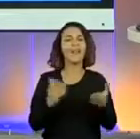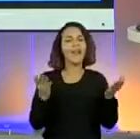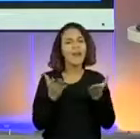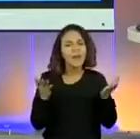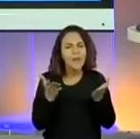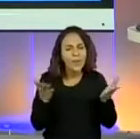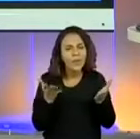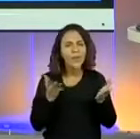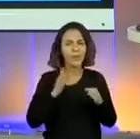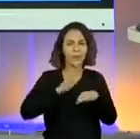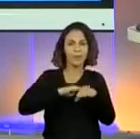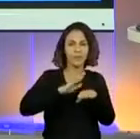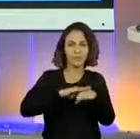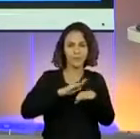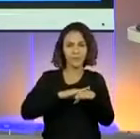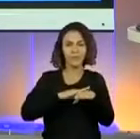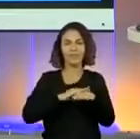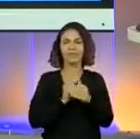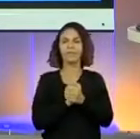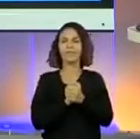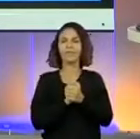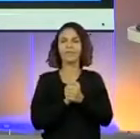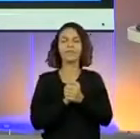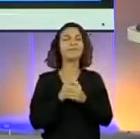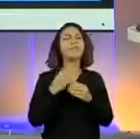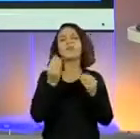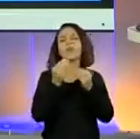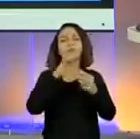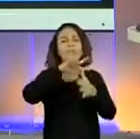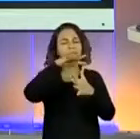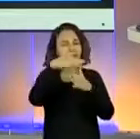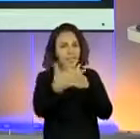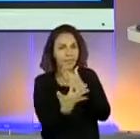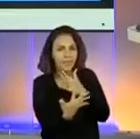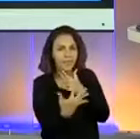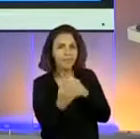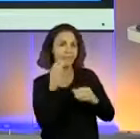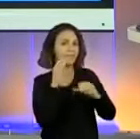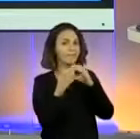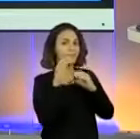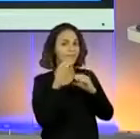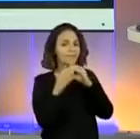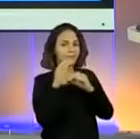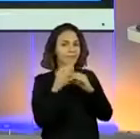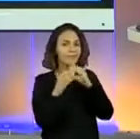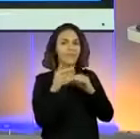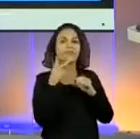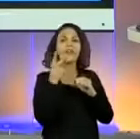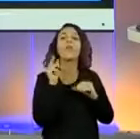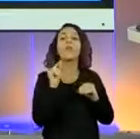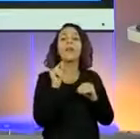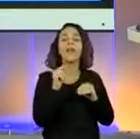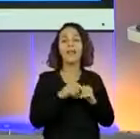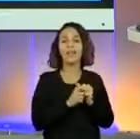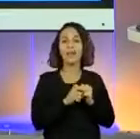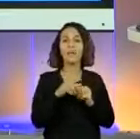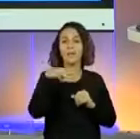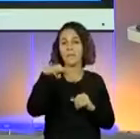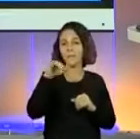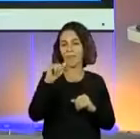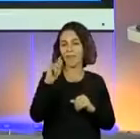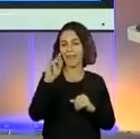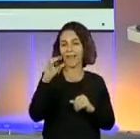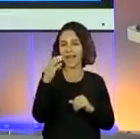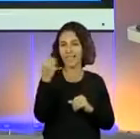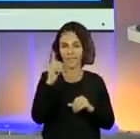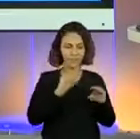nesse exato momento, ela vai construir. Como em Libras, nós nos comunicamos quando queremos falar migração. Pronto. Migração.